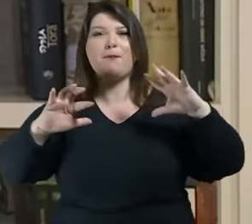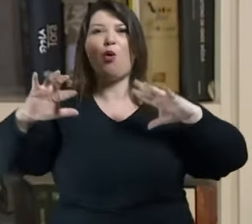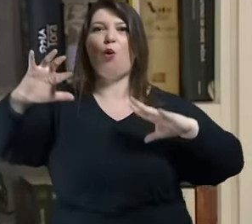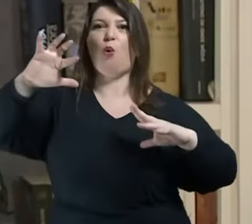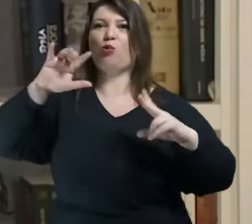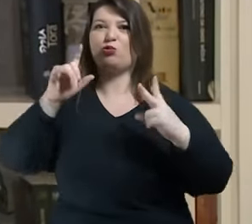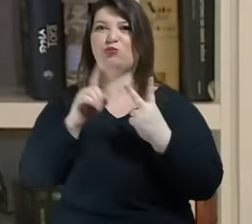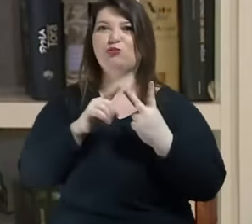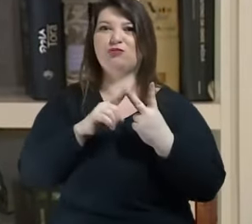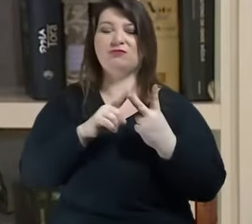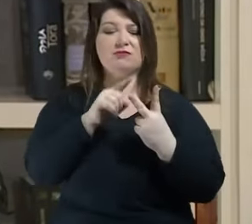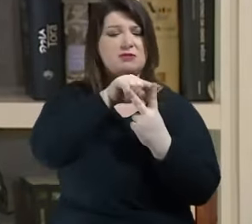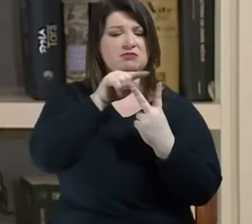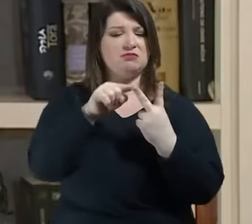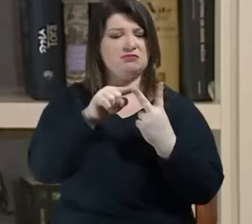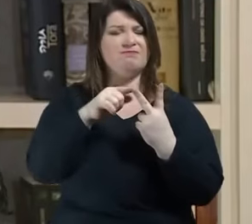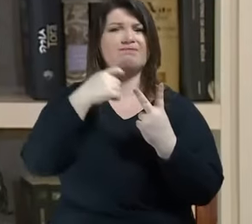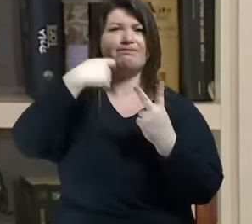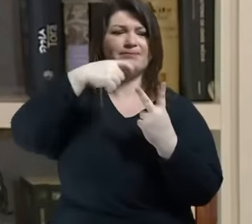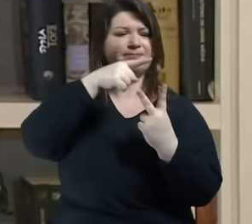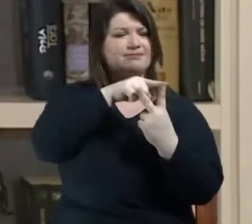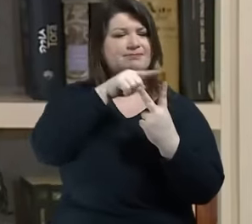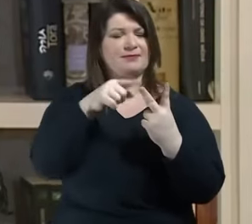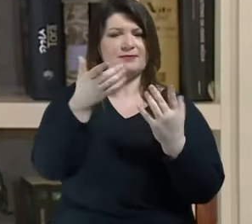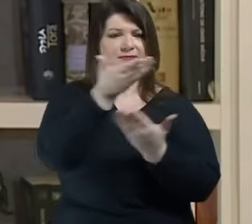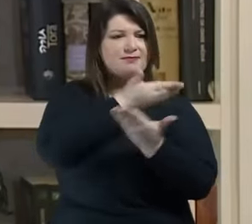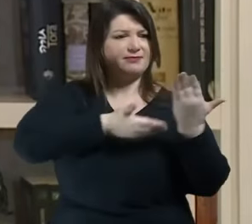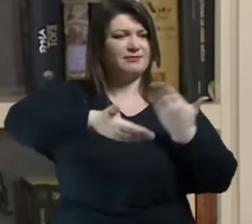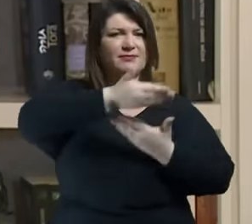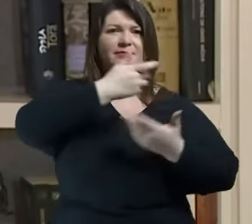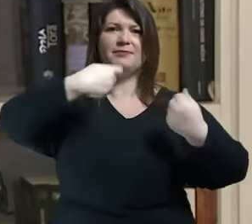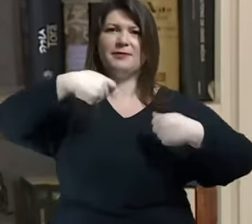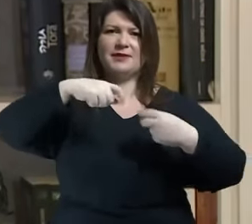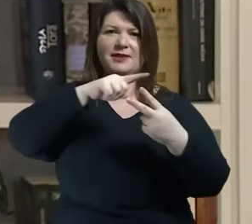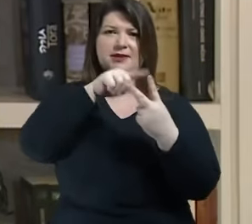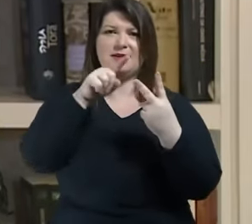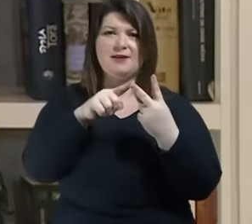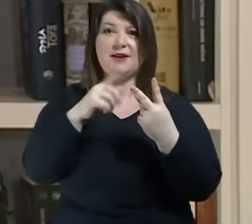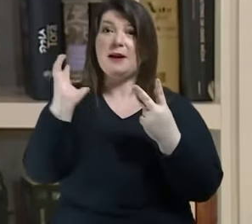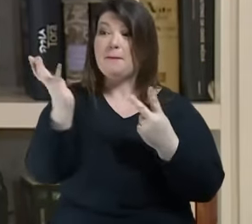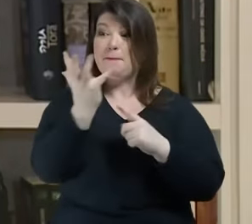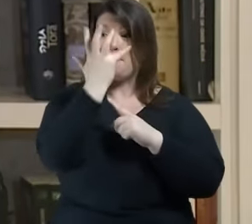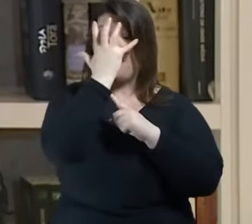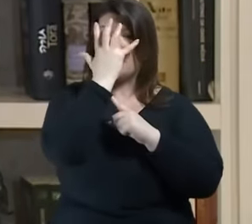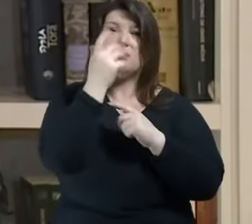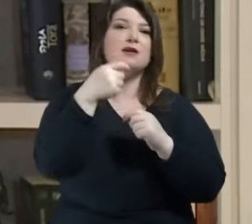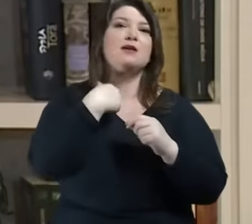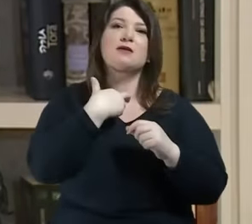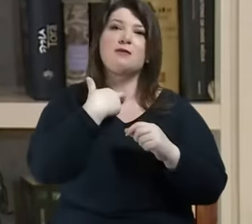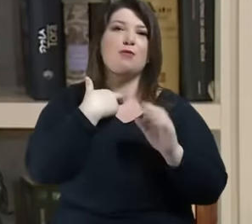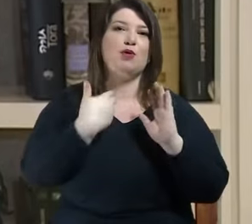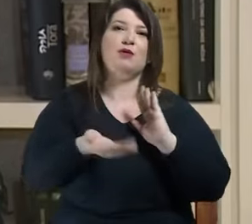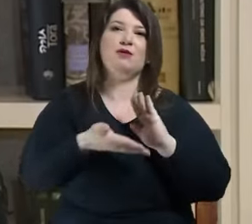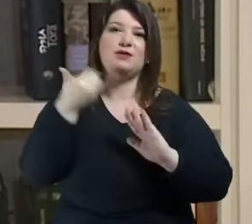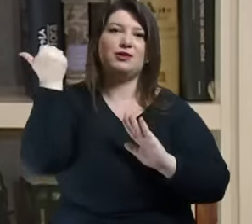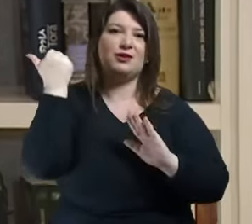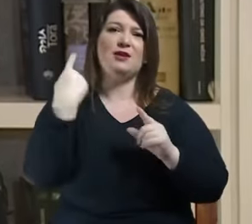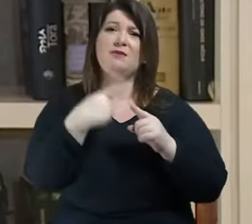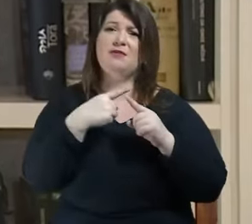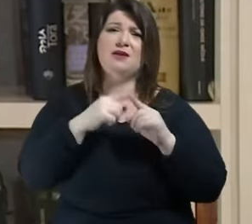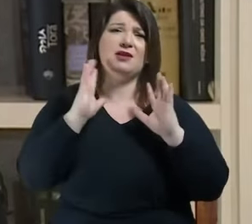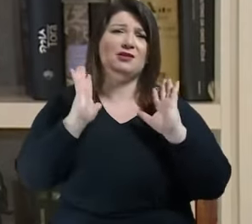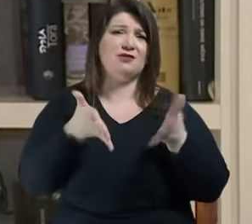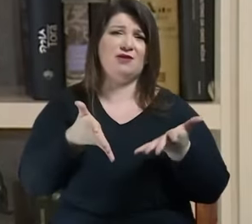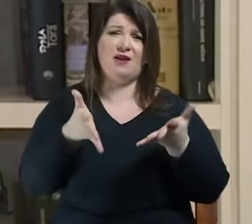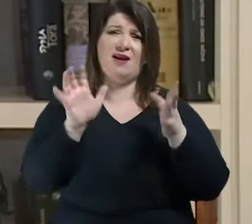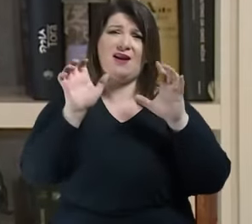outro e como um gera máscaras que não podem mais ser retiradas porque já fazem parte da estrutura essa